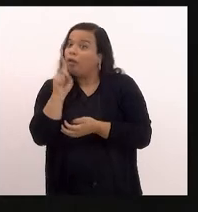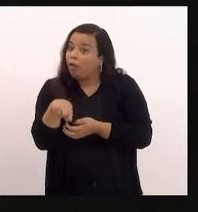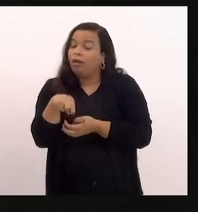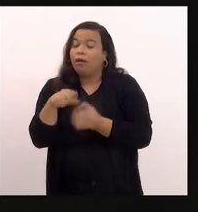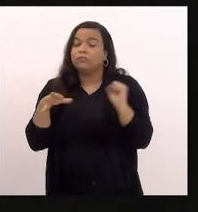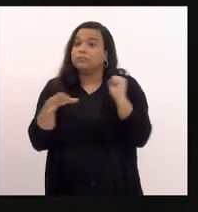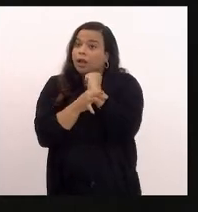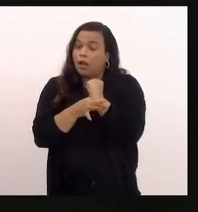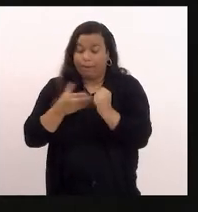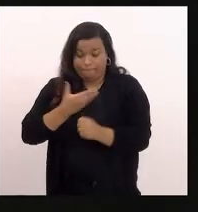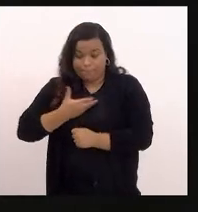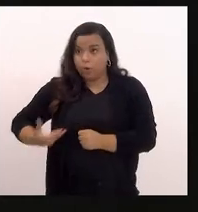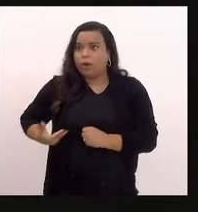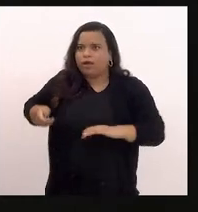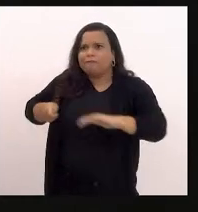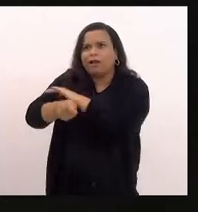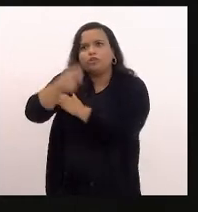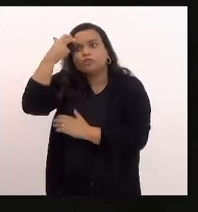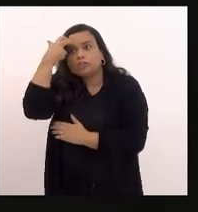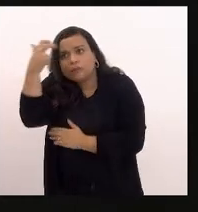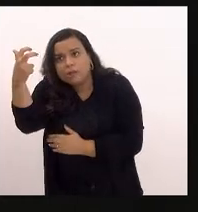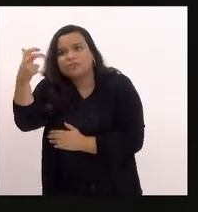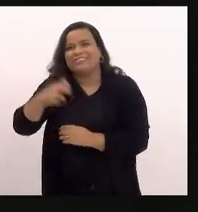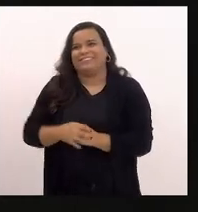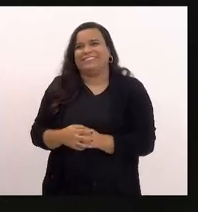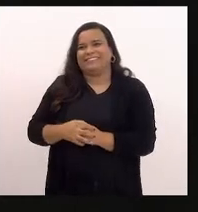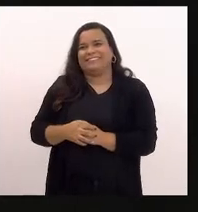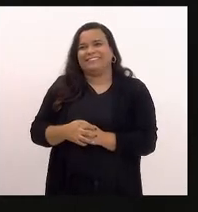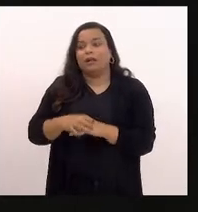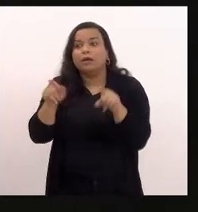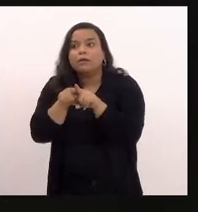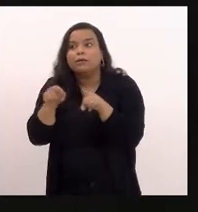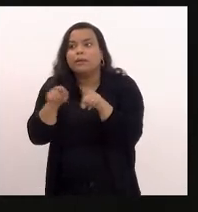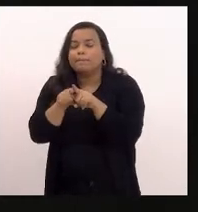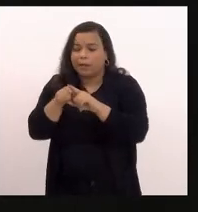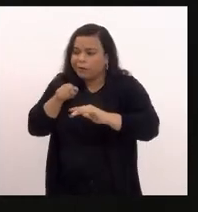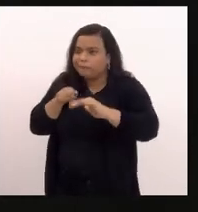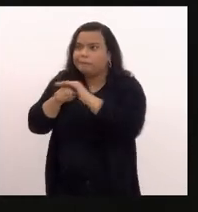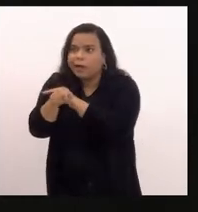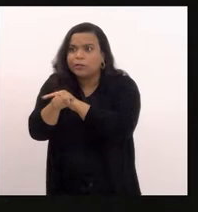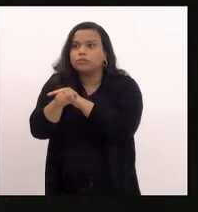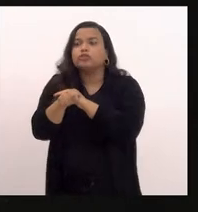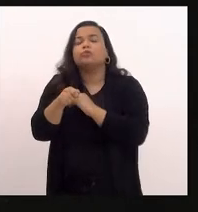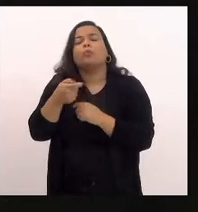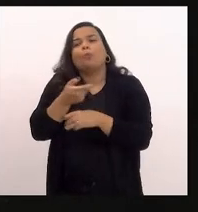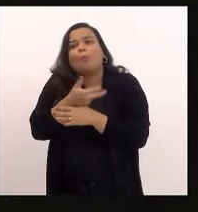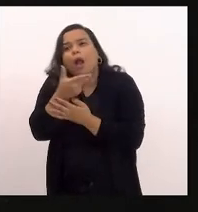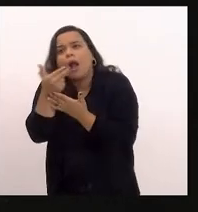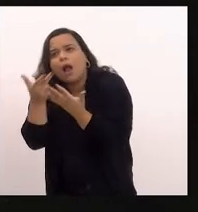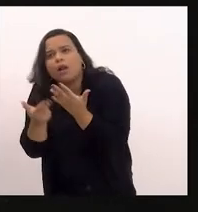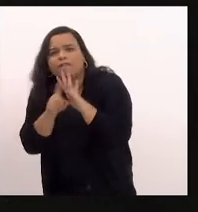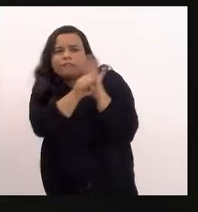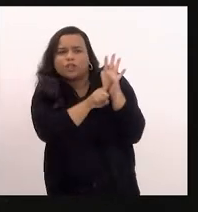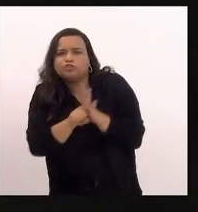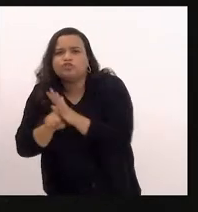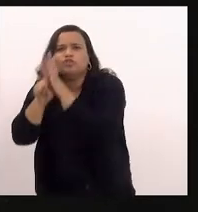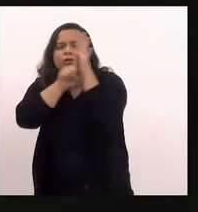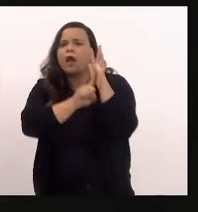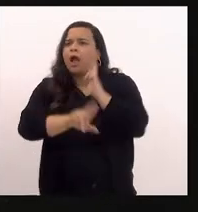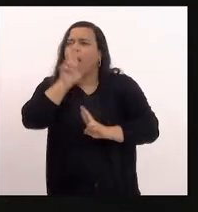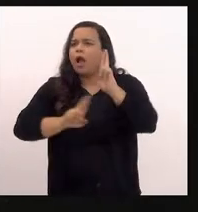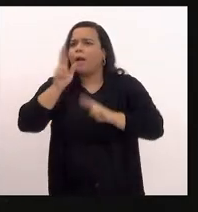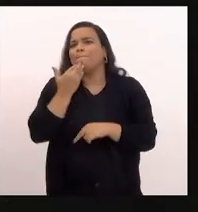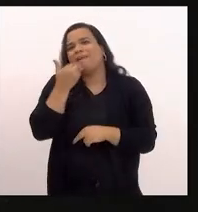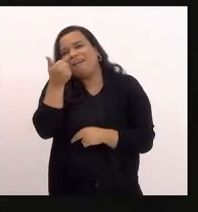na inteligência a segurança pública que vai investir na qualidade da investigação a segurança pública